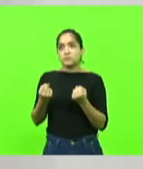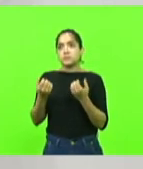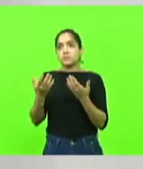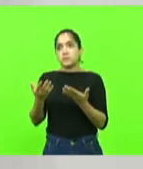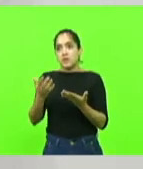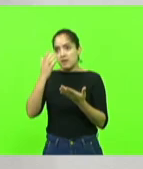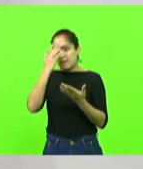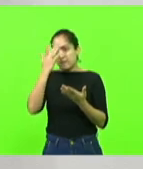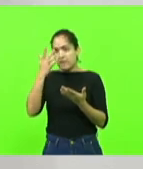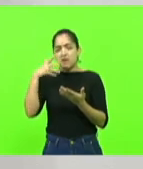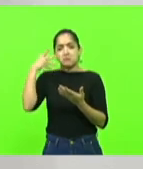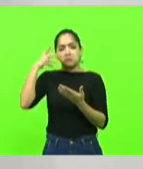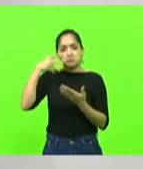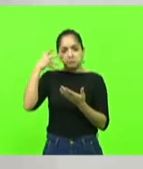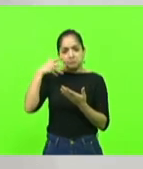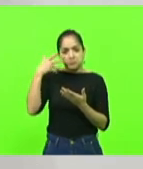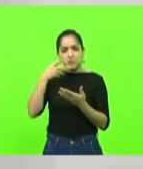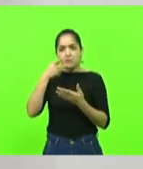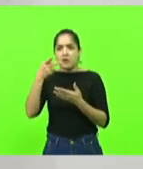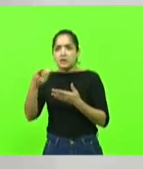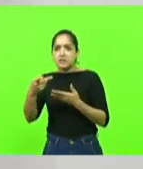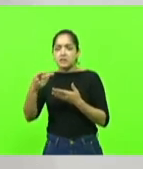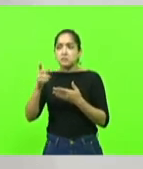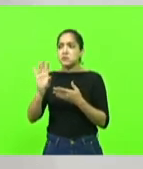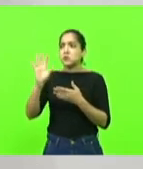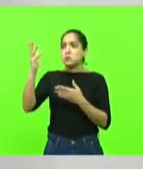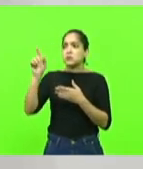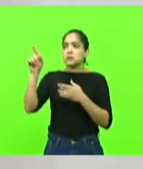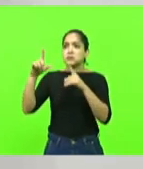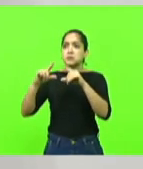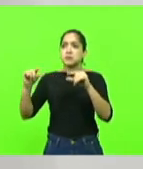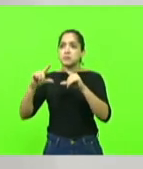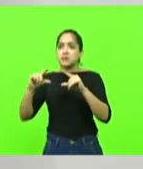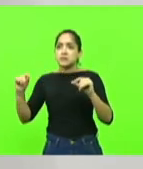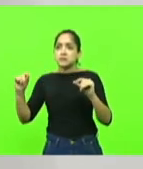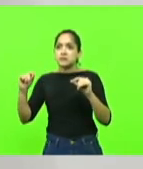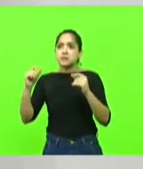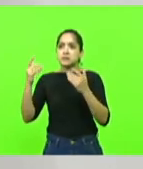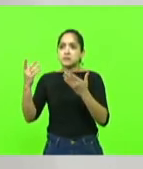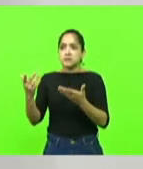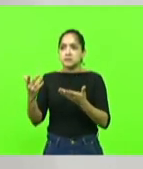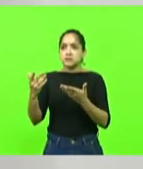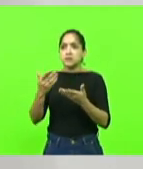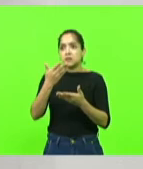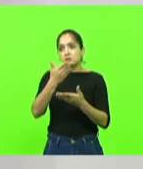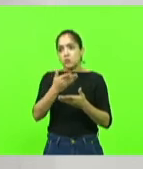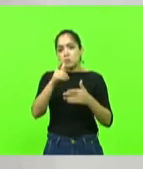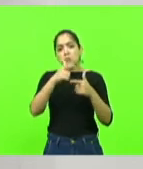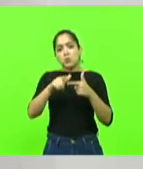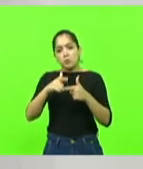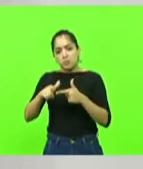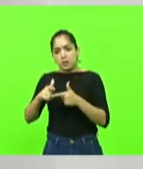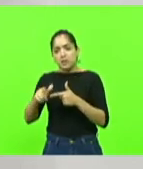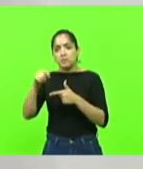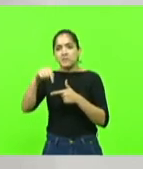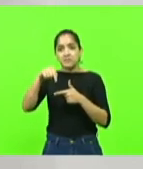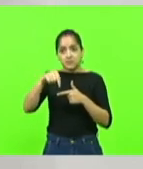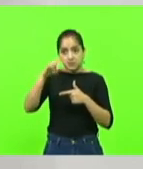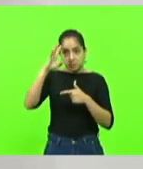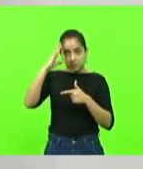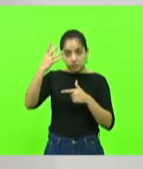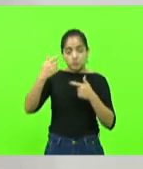para mim fazer um discurso falando de coisas que estão acontecendo lá em Brasília, quando nós temos nossos problemas aqui no Estado para resolver.